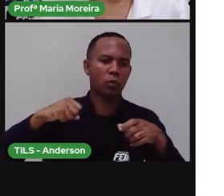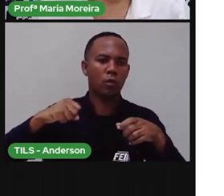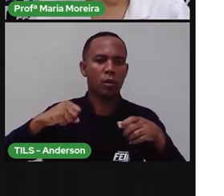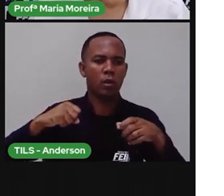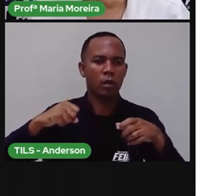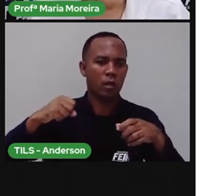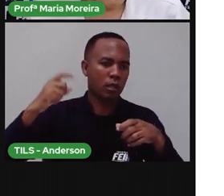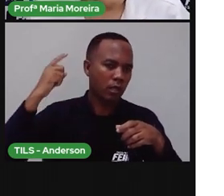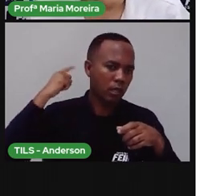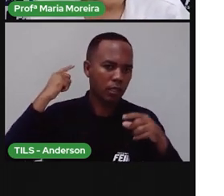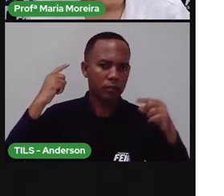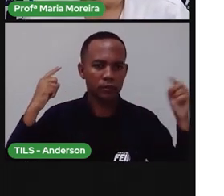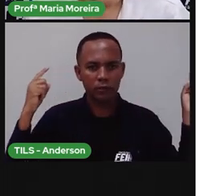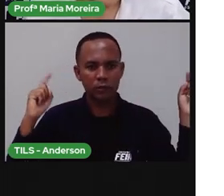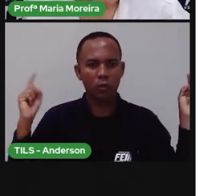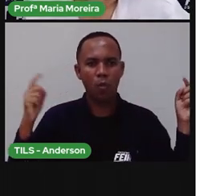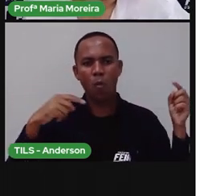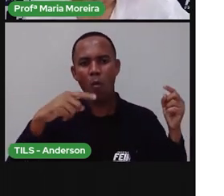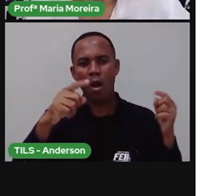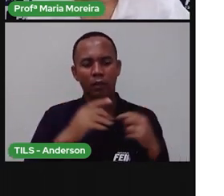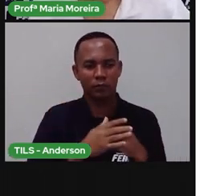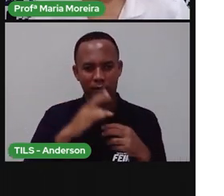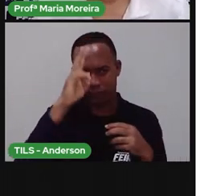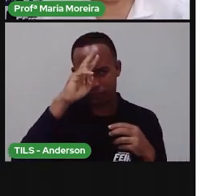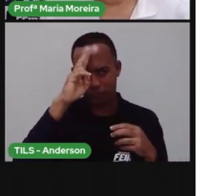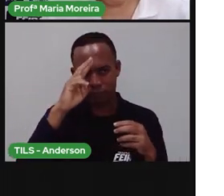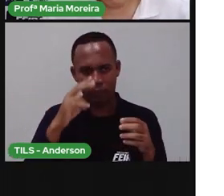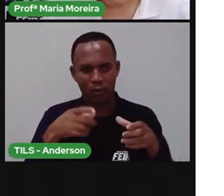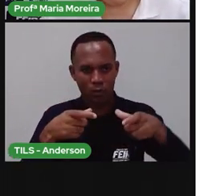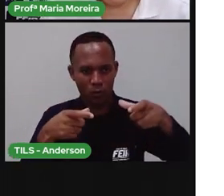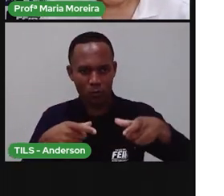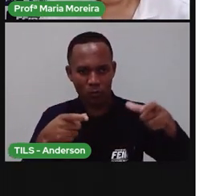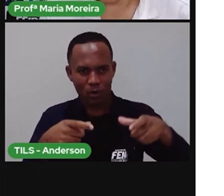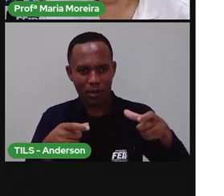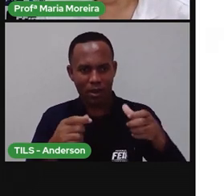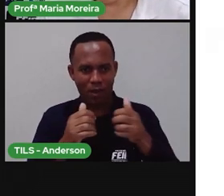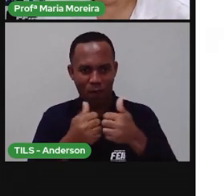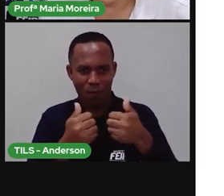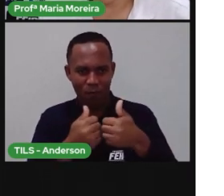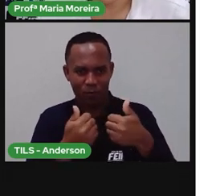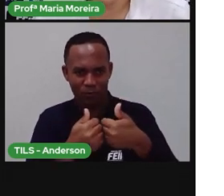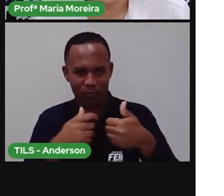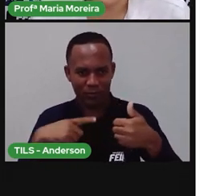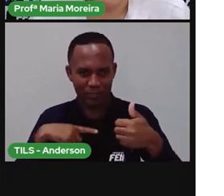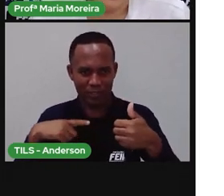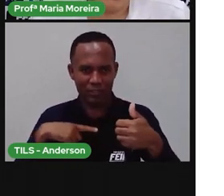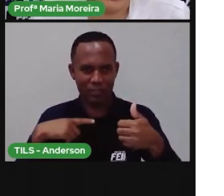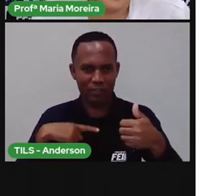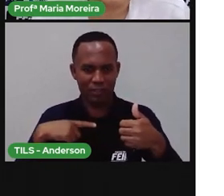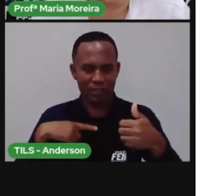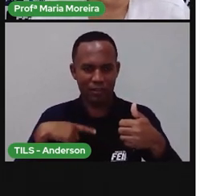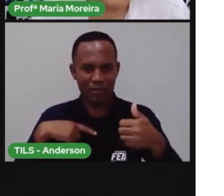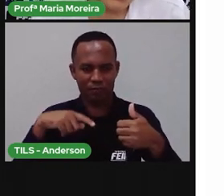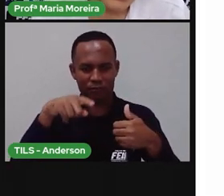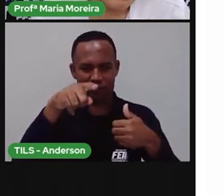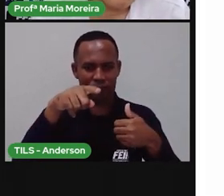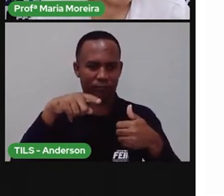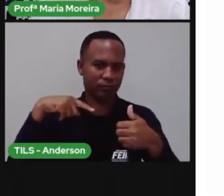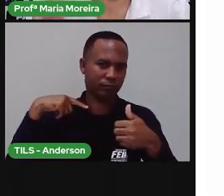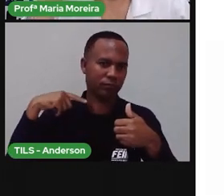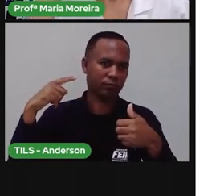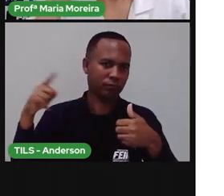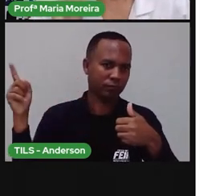Lembra que a Pró falou dos transbordos? Do transbordo norte, do transbordo sul, e que existem outros transbordos aí que serão inaugurados? Então pronto.